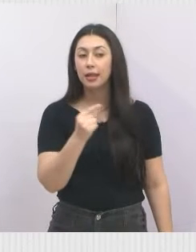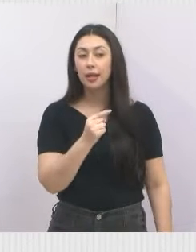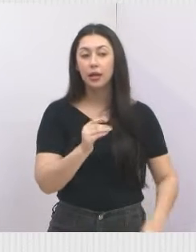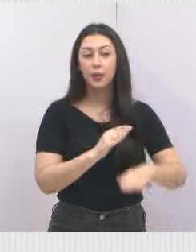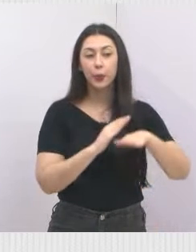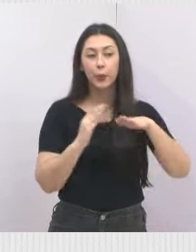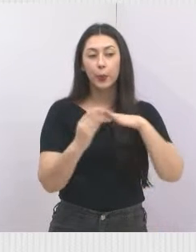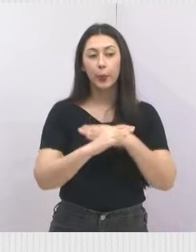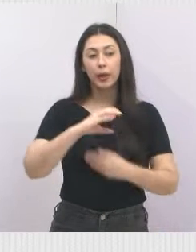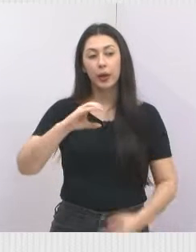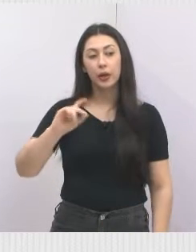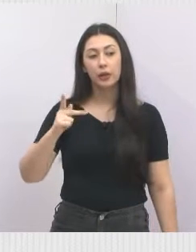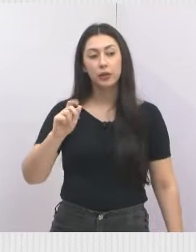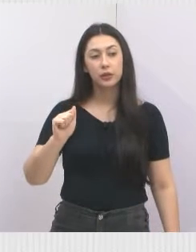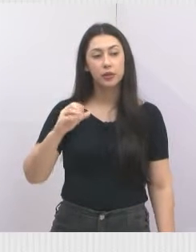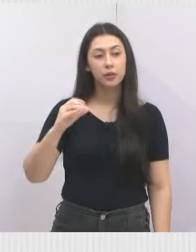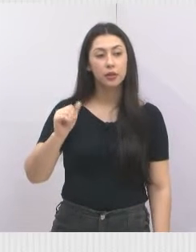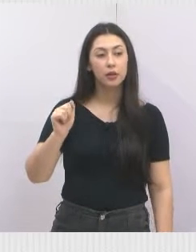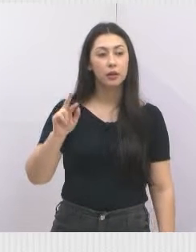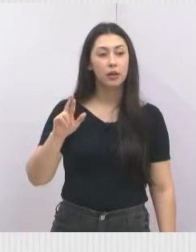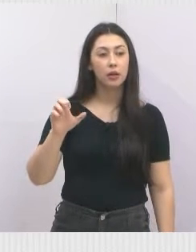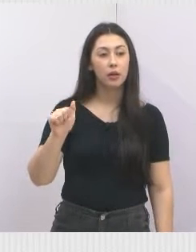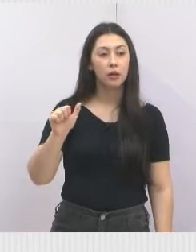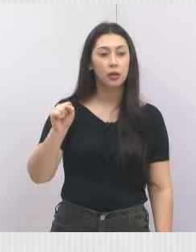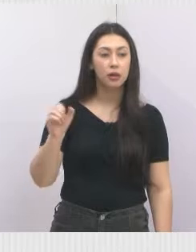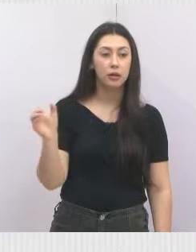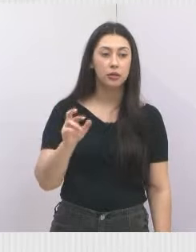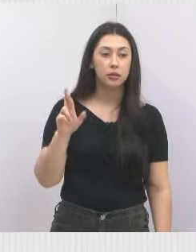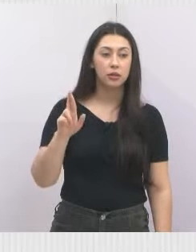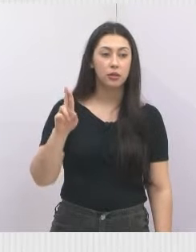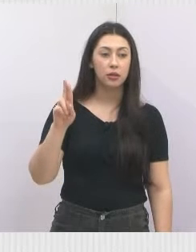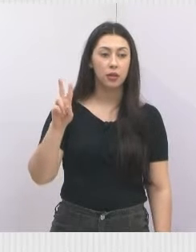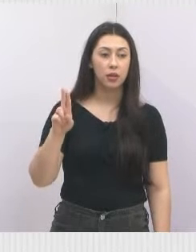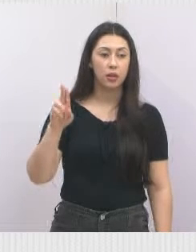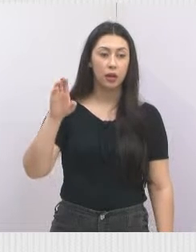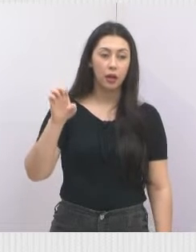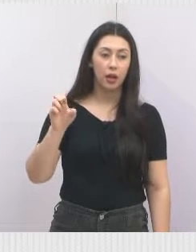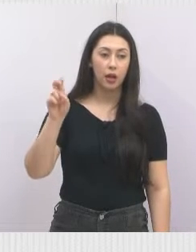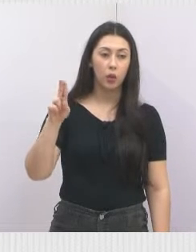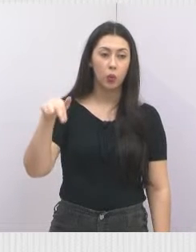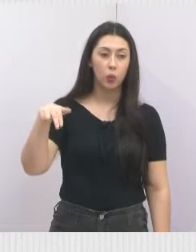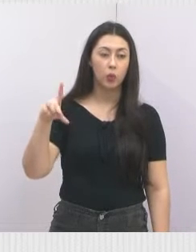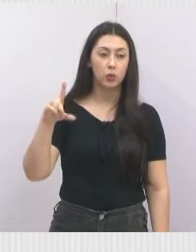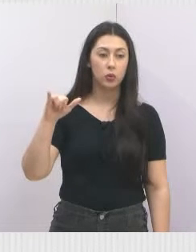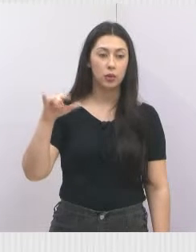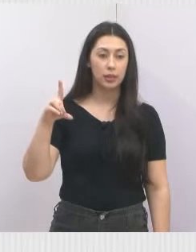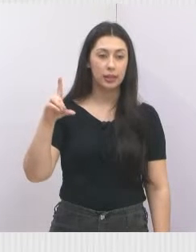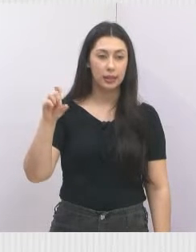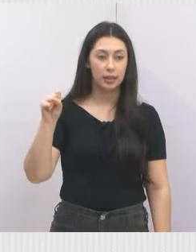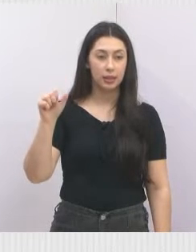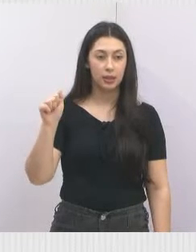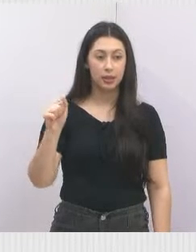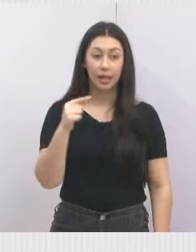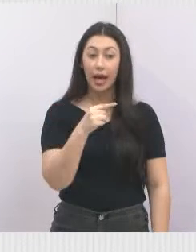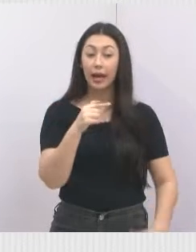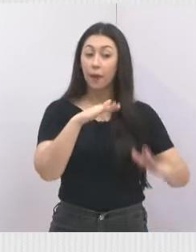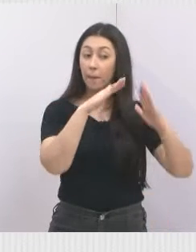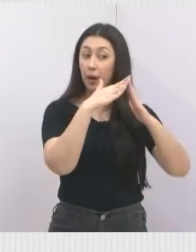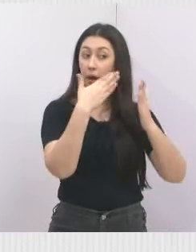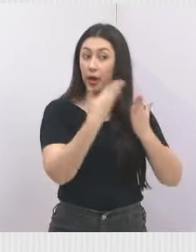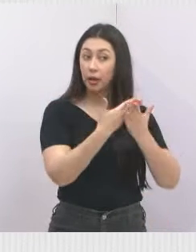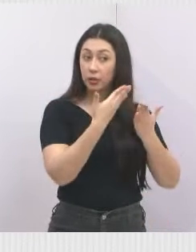chacas reunidas. Ó, é uma escola, então, se é uma escola pública, se é uma área pública,